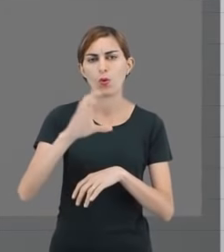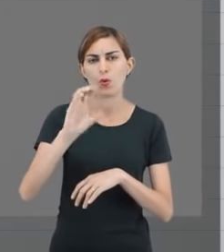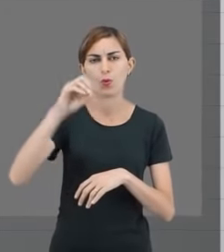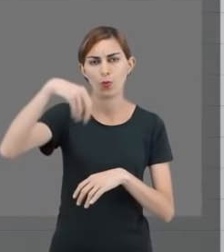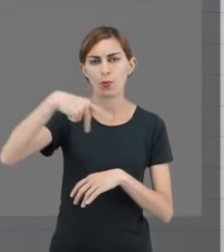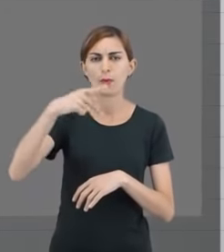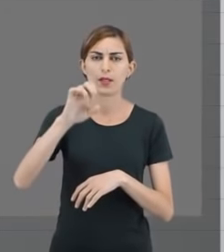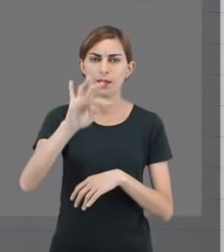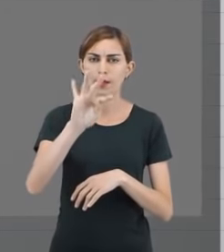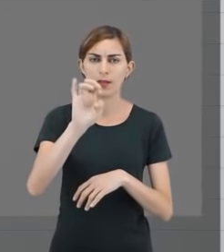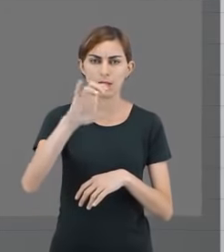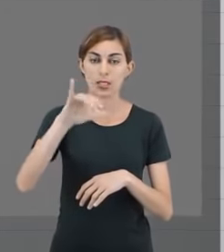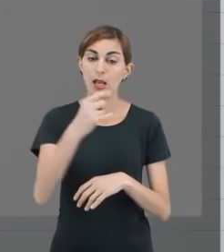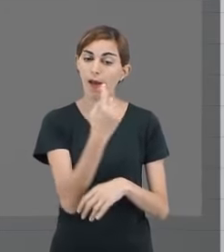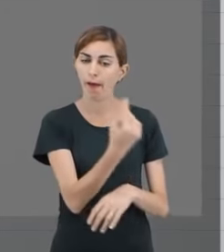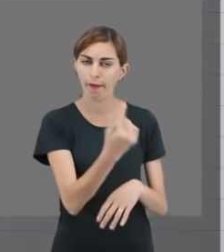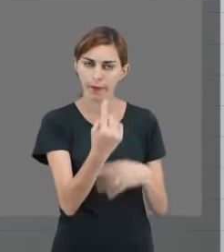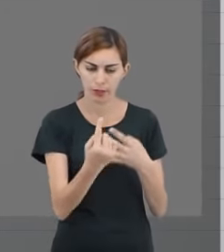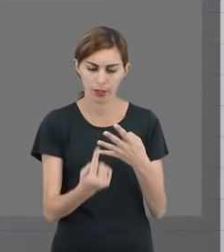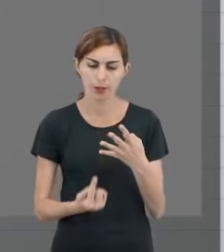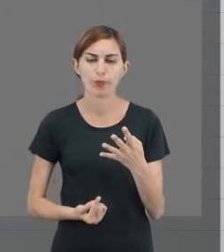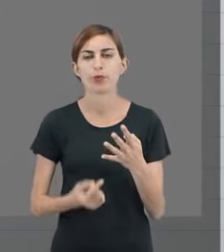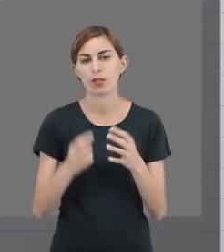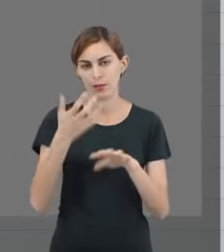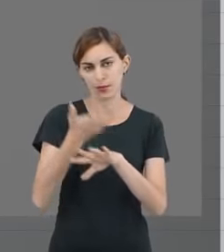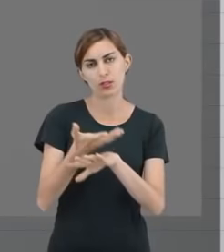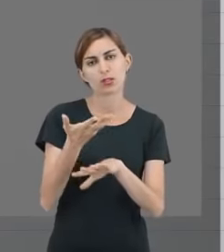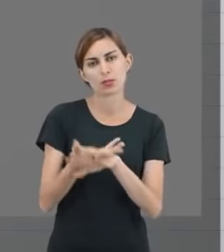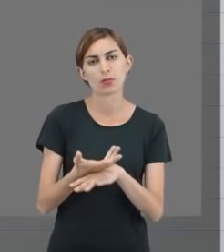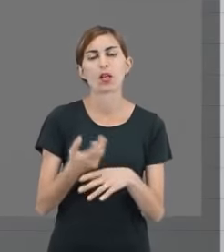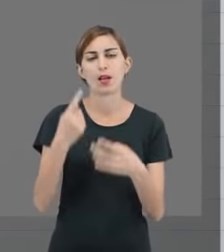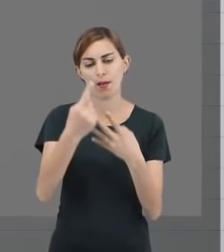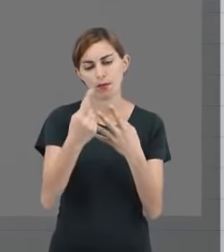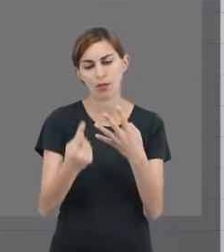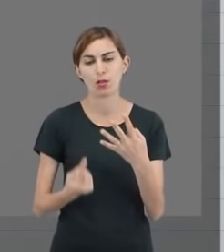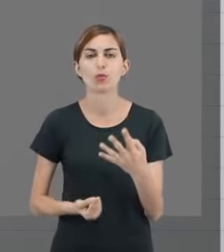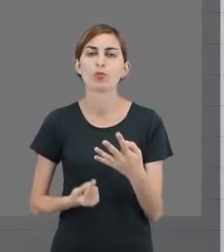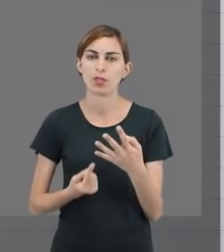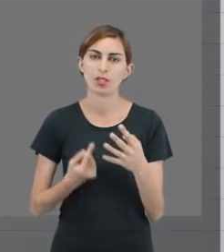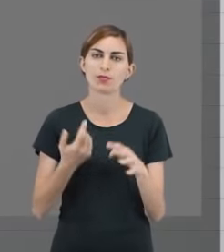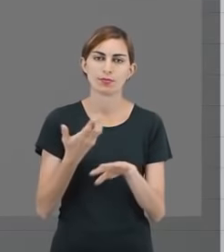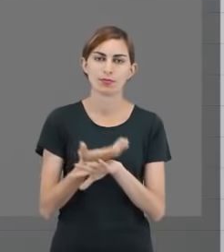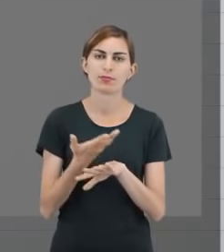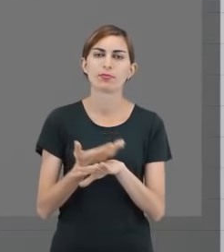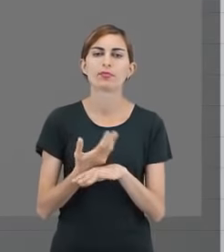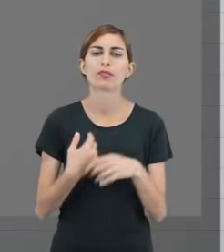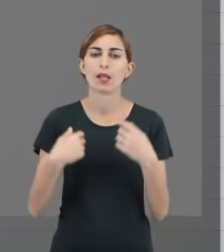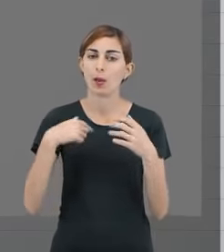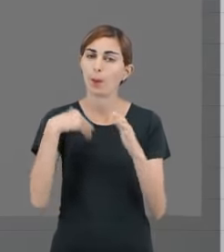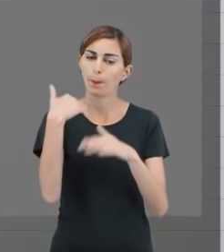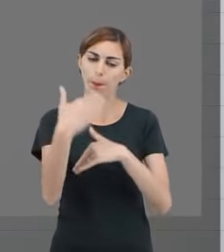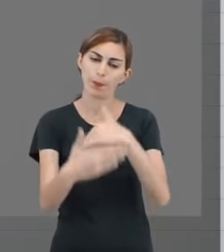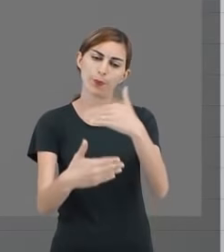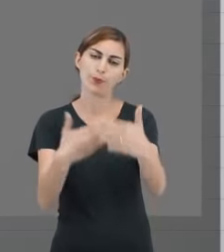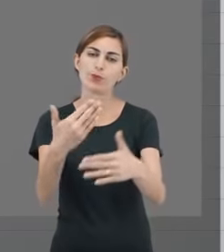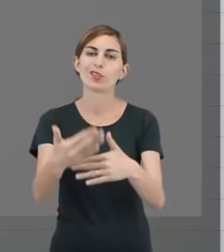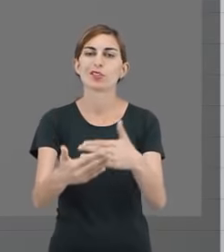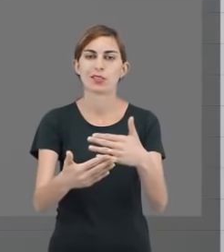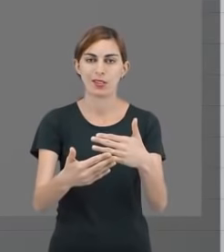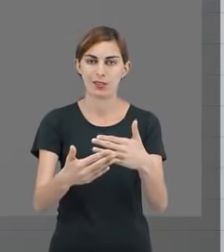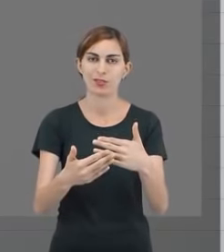das disciplinas do seu curso, com cada uma das competências de cada disciplina. Então, é um processo de